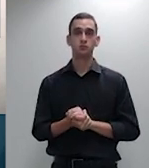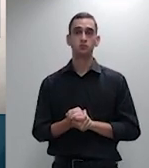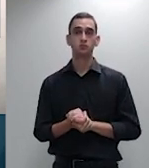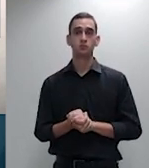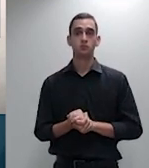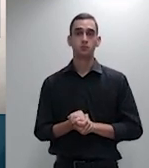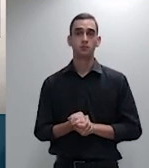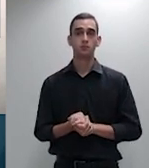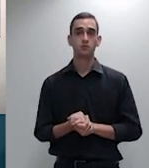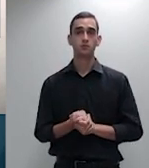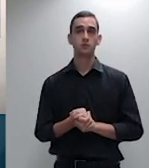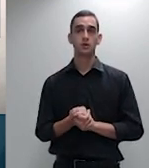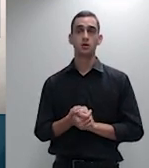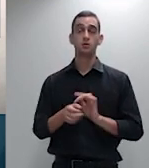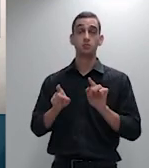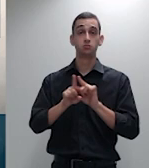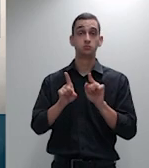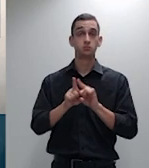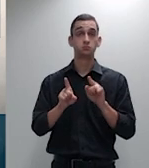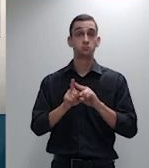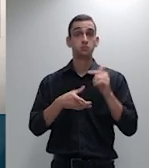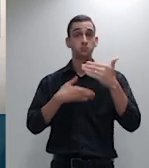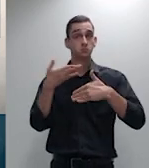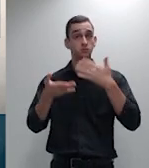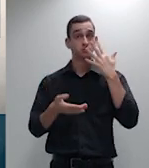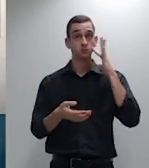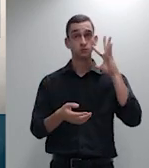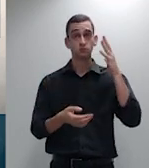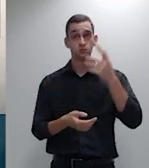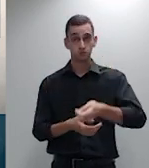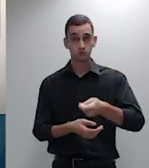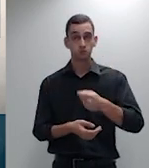acaba por vulnerar a própria coisa julgada